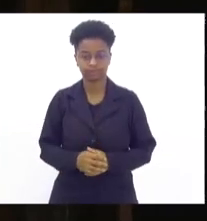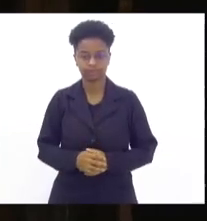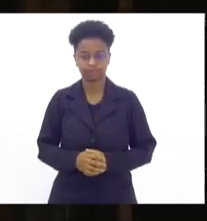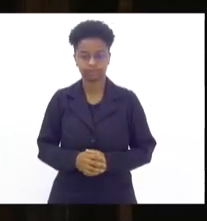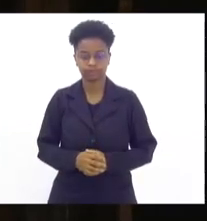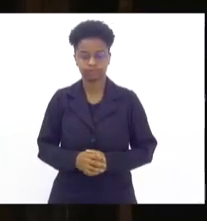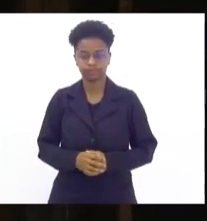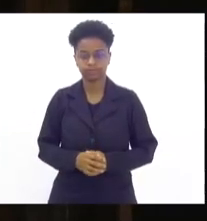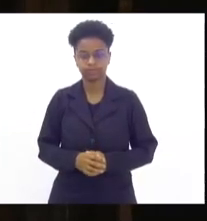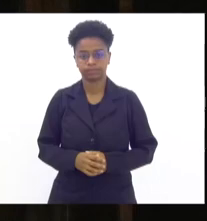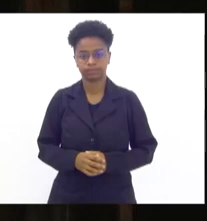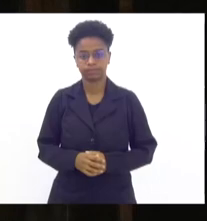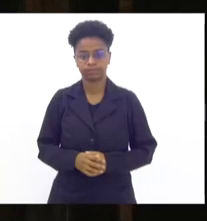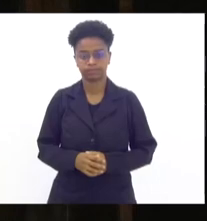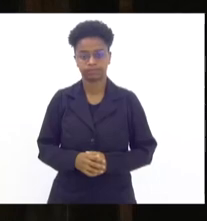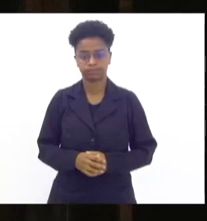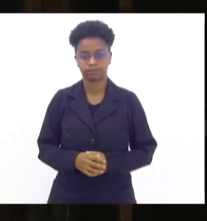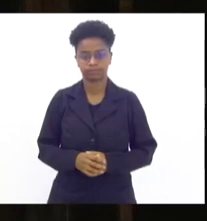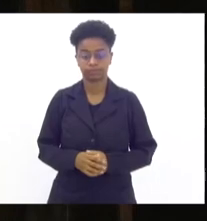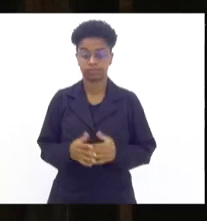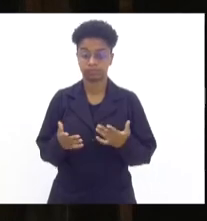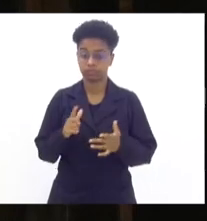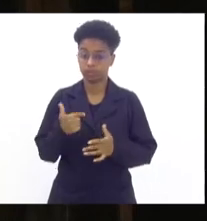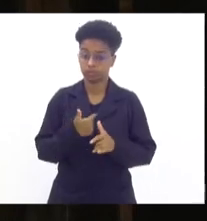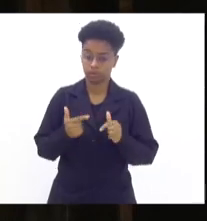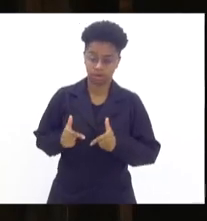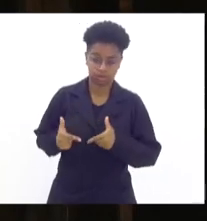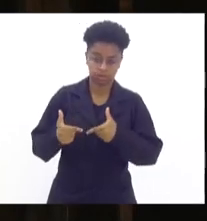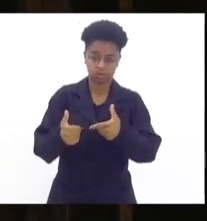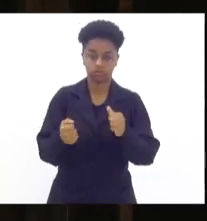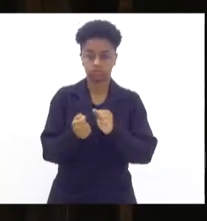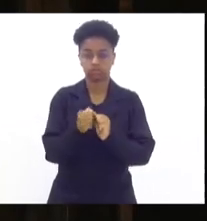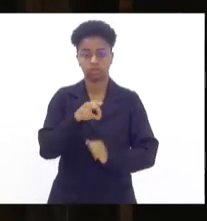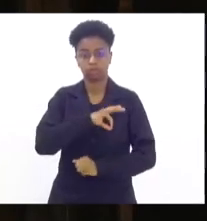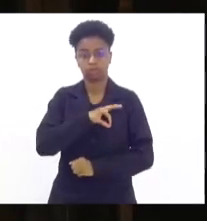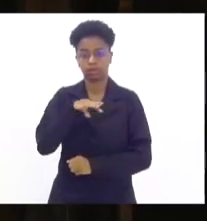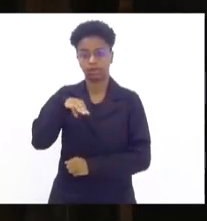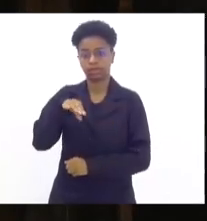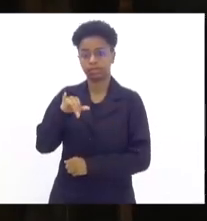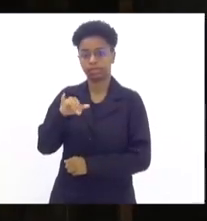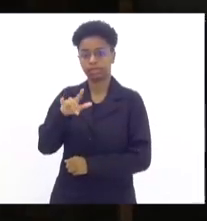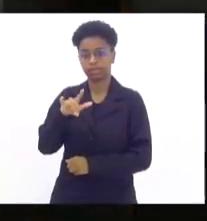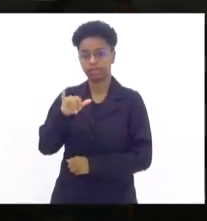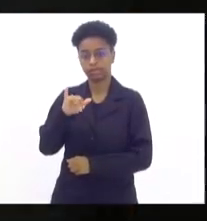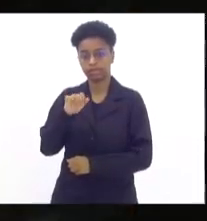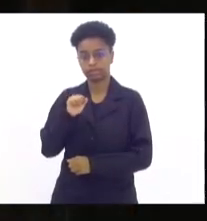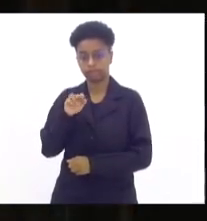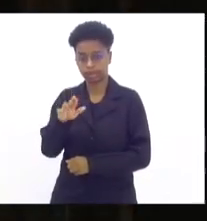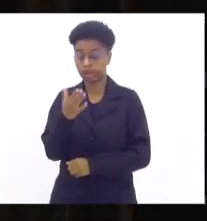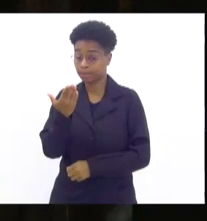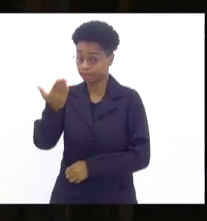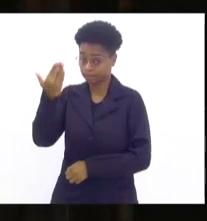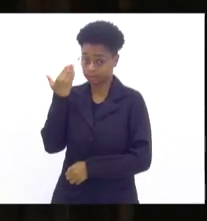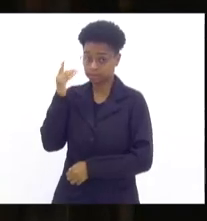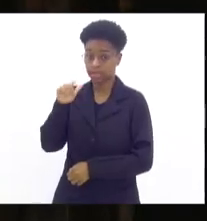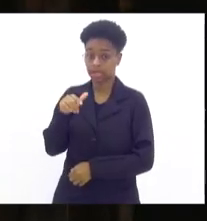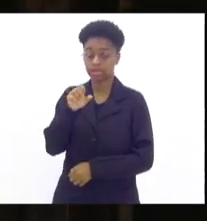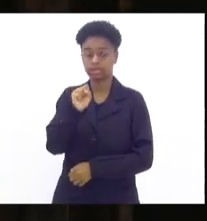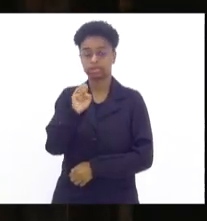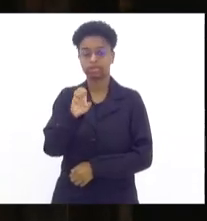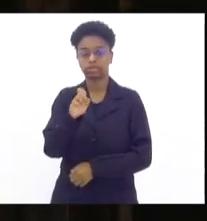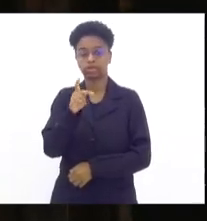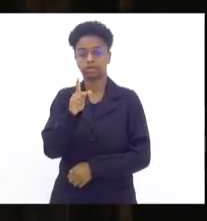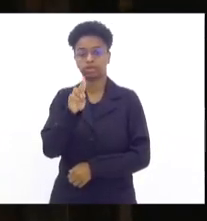a buscou, juntamente com a Polícia Militar, antes era o comandante, era o coronel Sepúlveda,